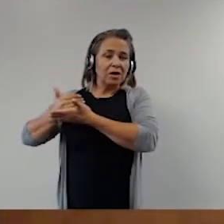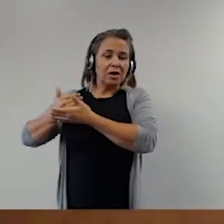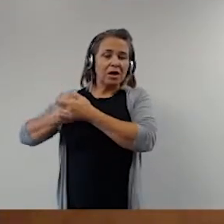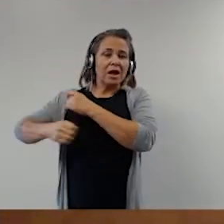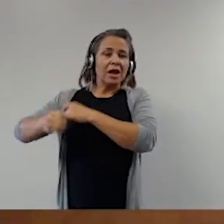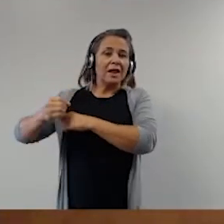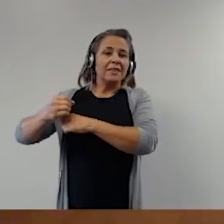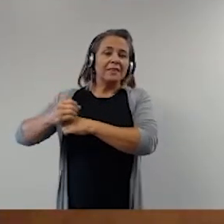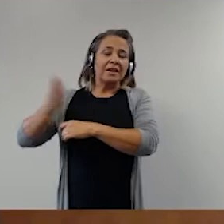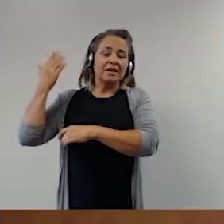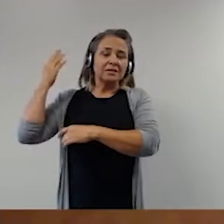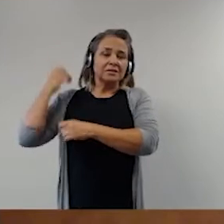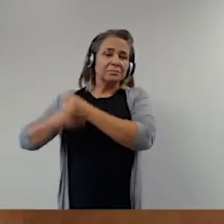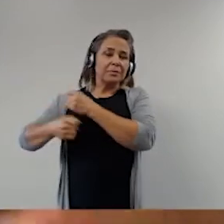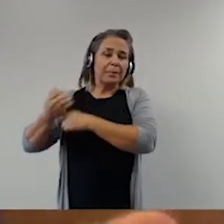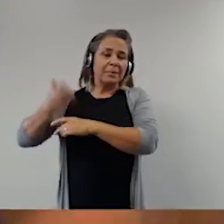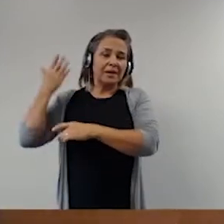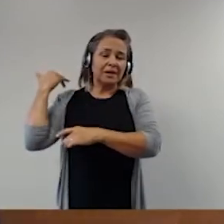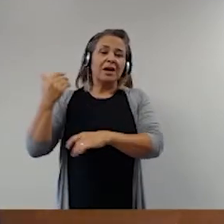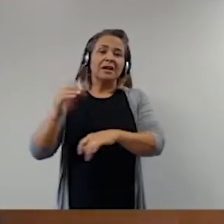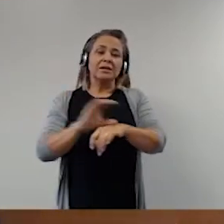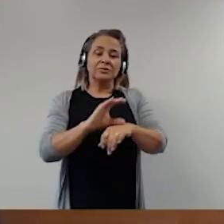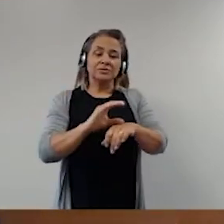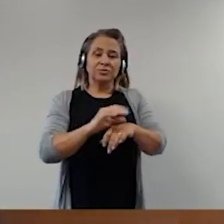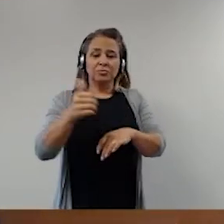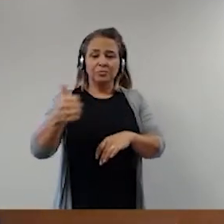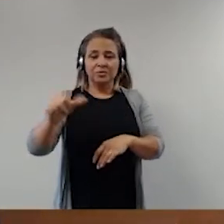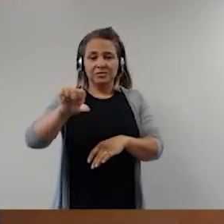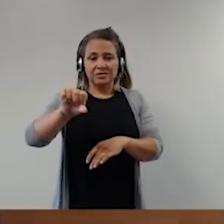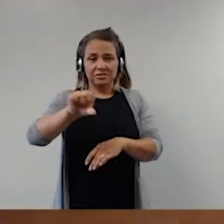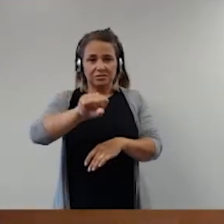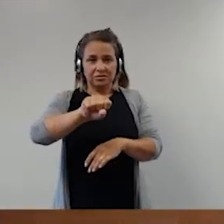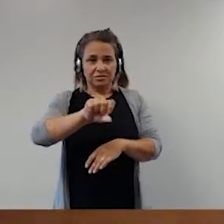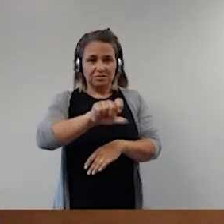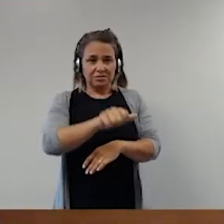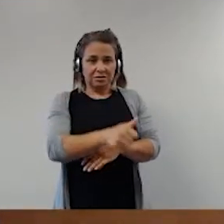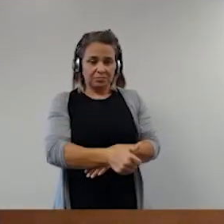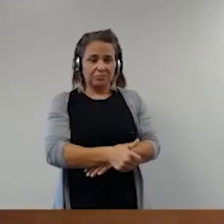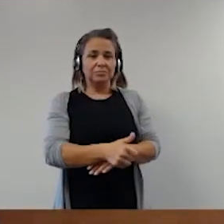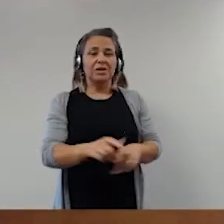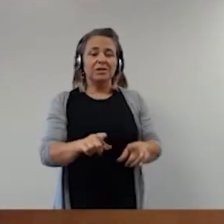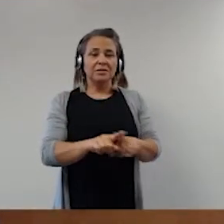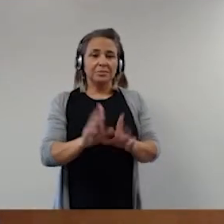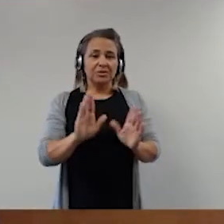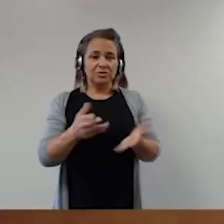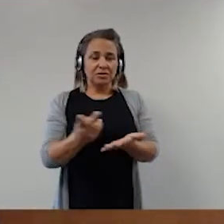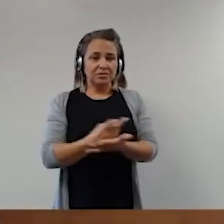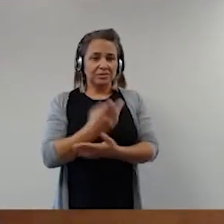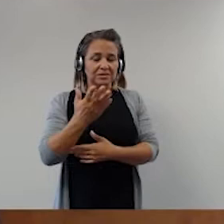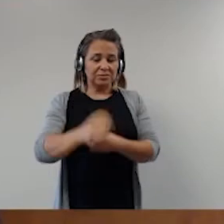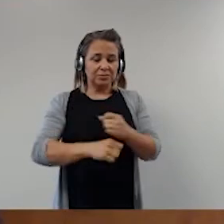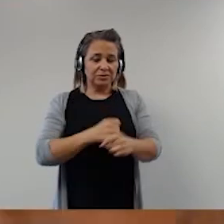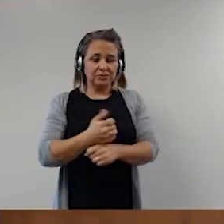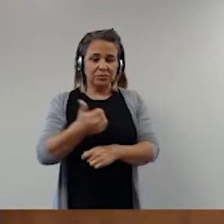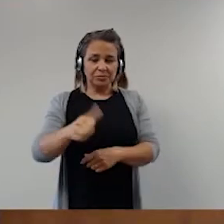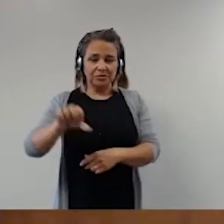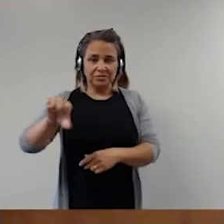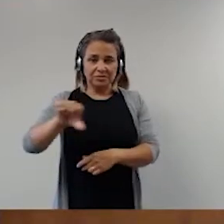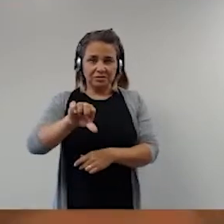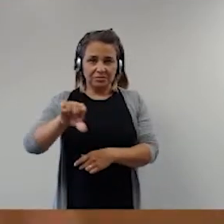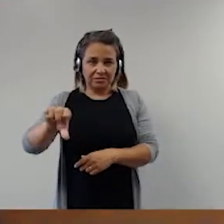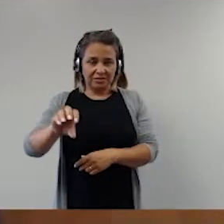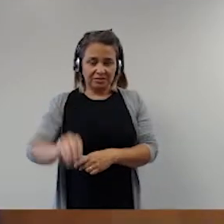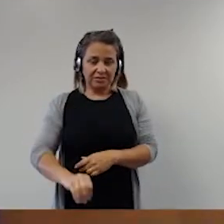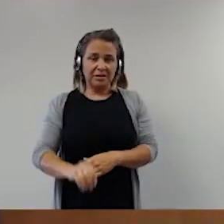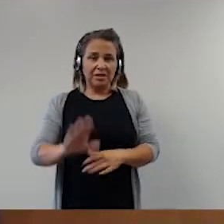1891, talvez até um pouco antes, o decreto do governo provisório de 1890 já o fazia, aboliu a noção